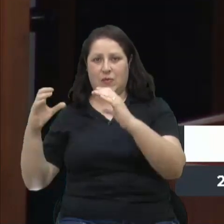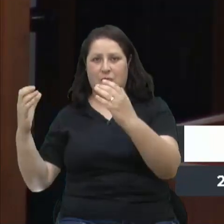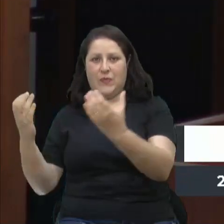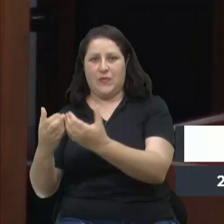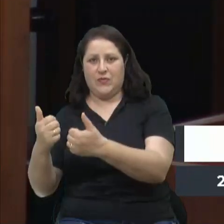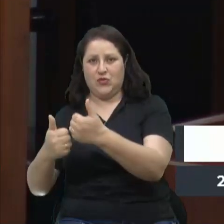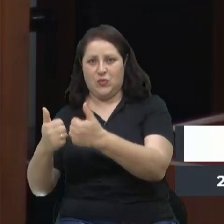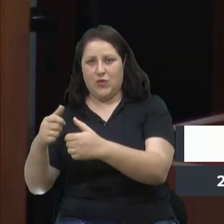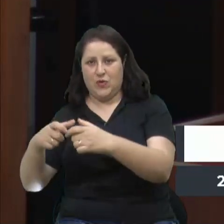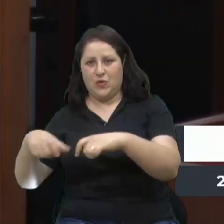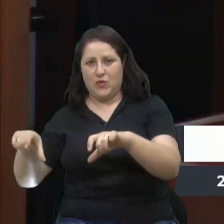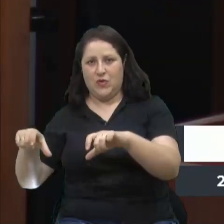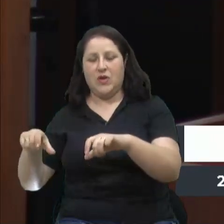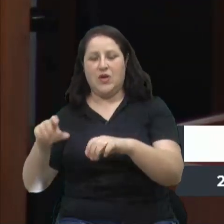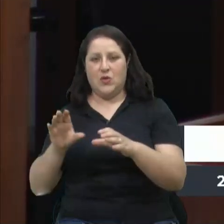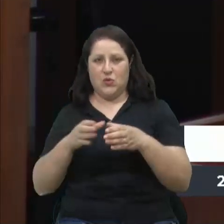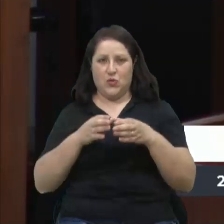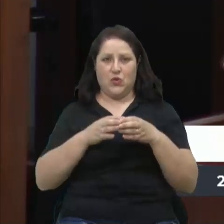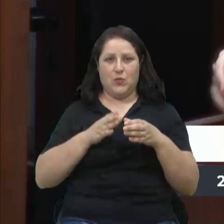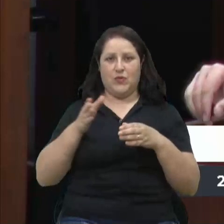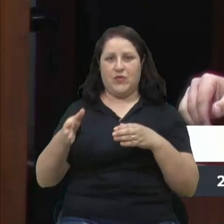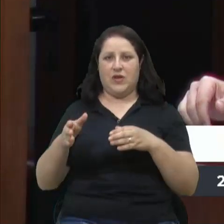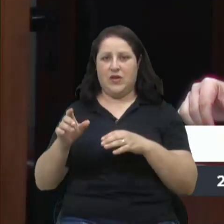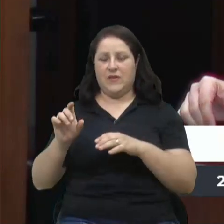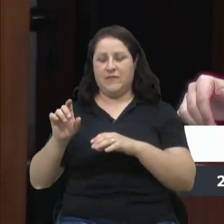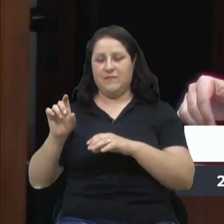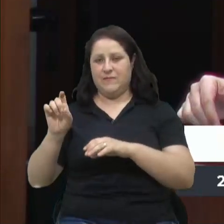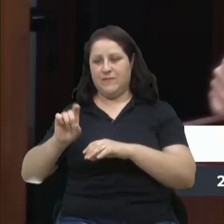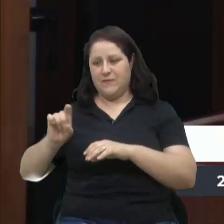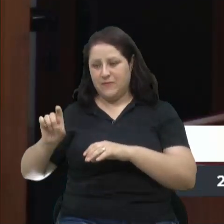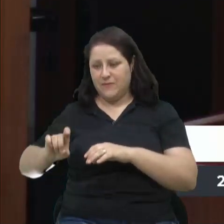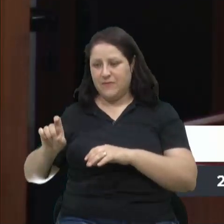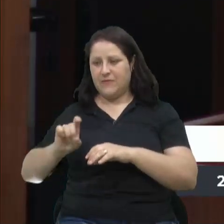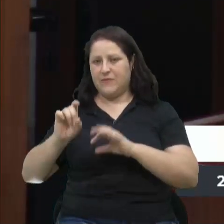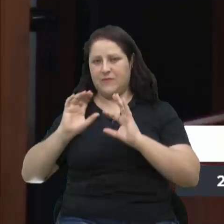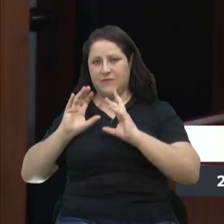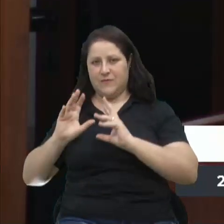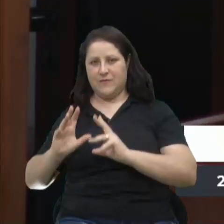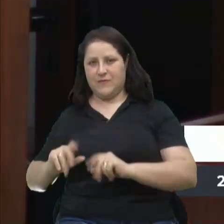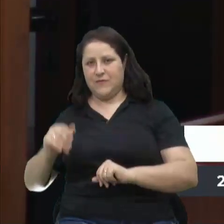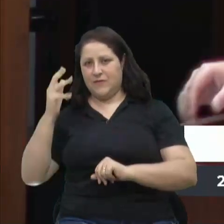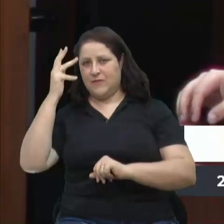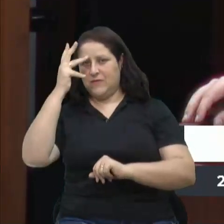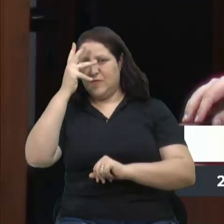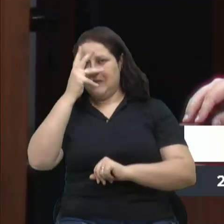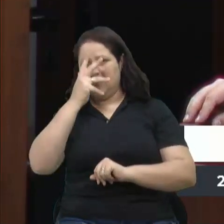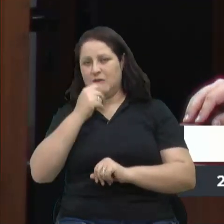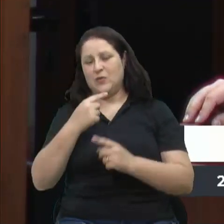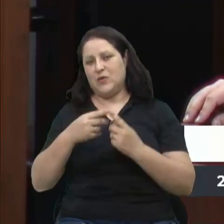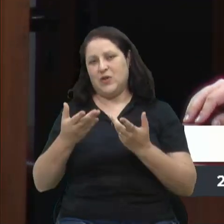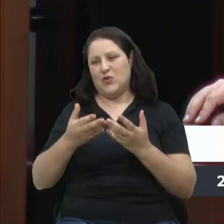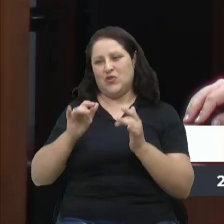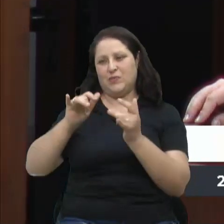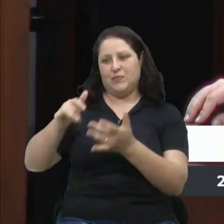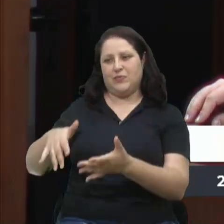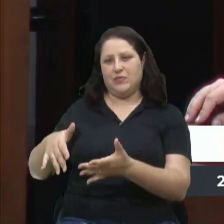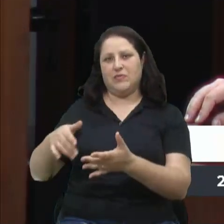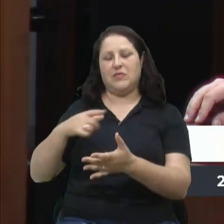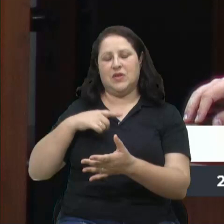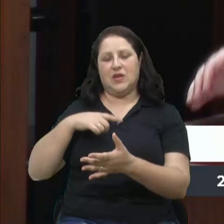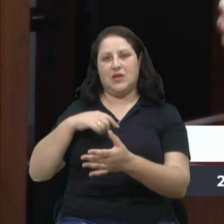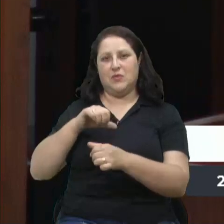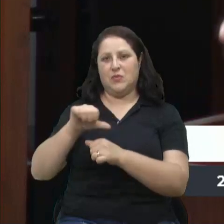para embelezar aquele espaço que está totalmente abandonado hoje e que eu tenho certeza que vai dar uma outra cara de recepção